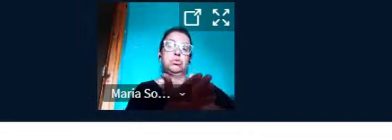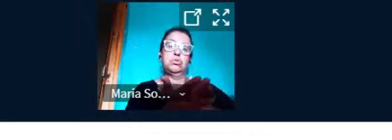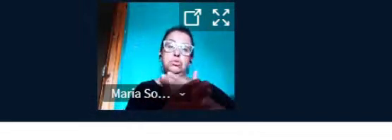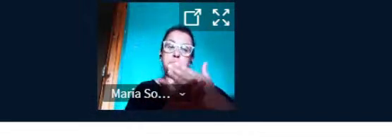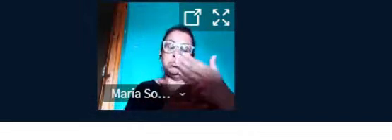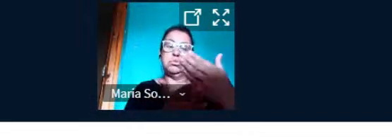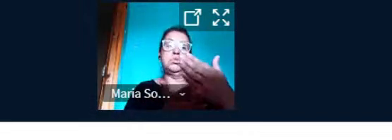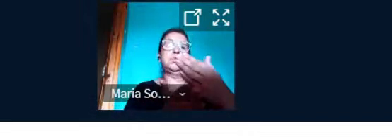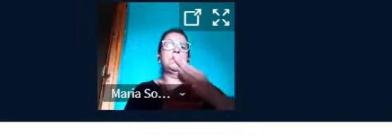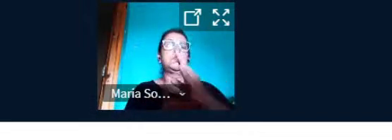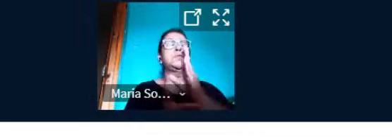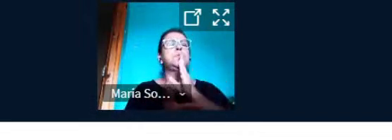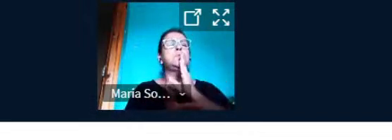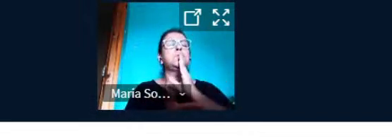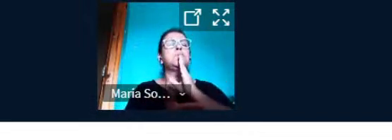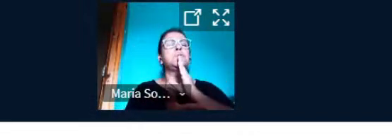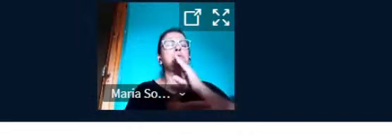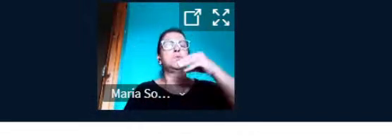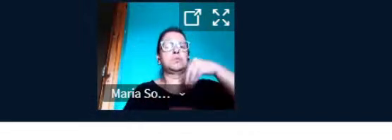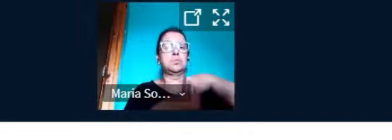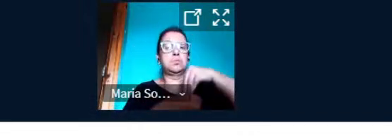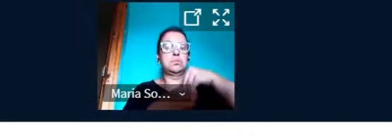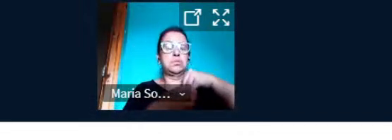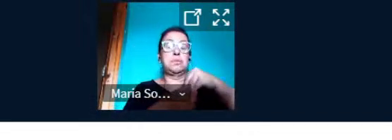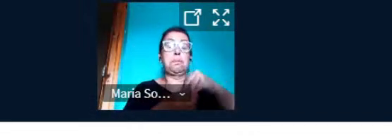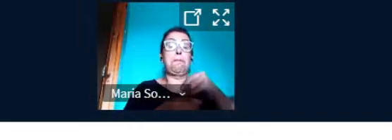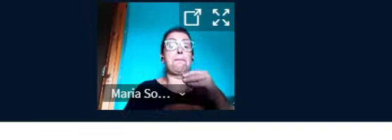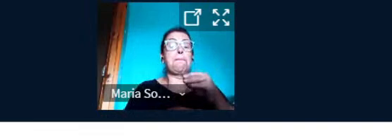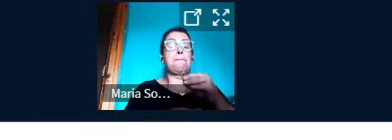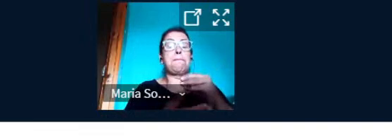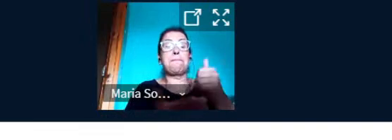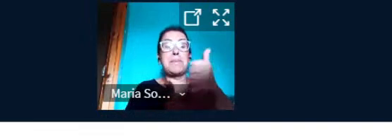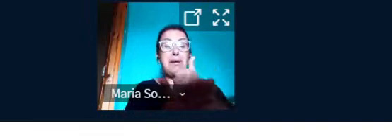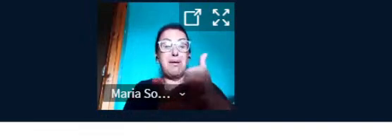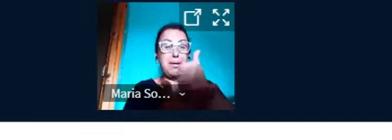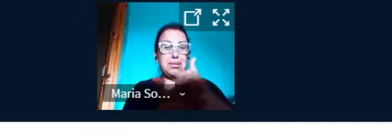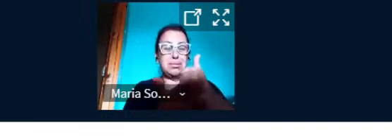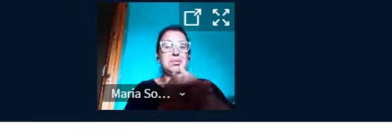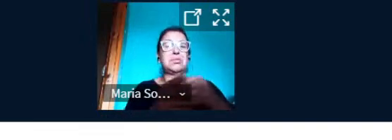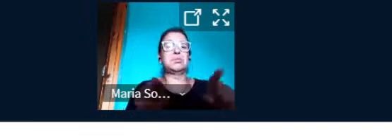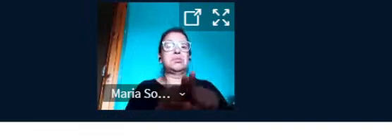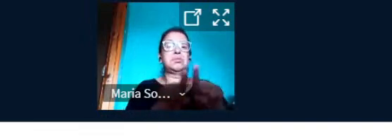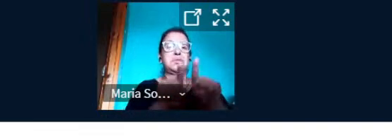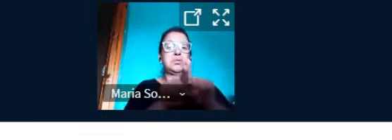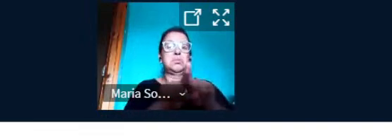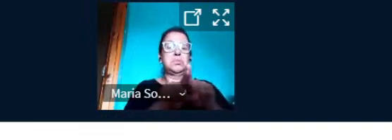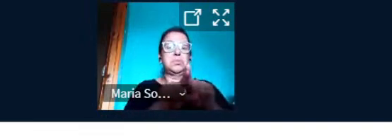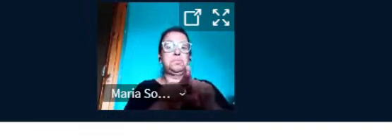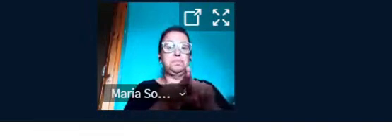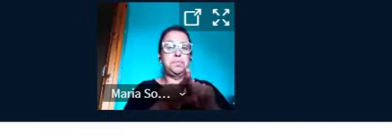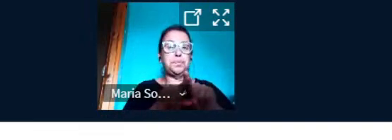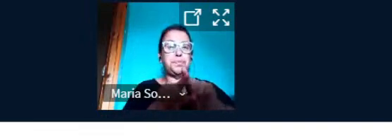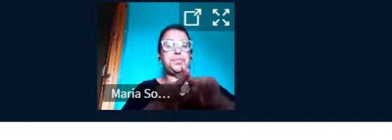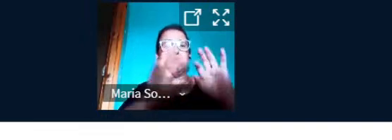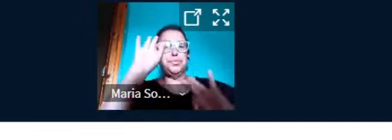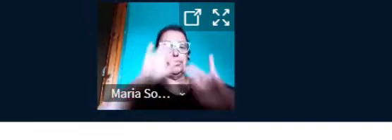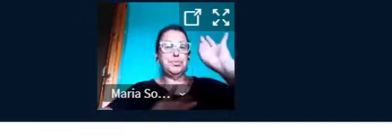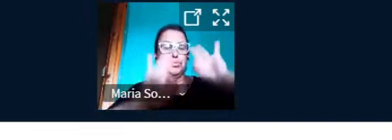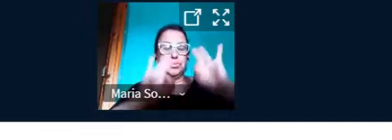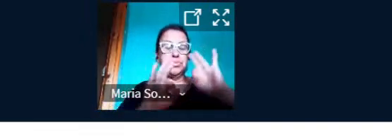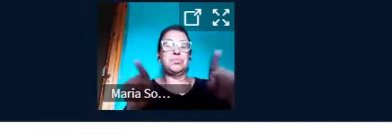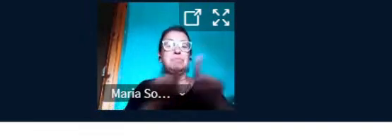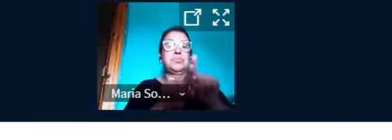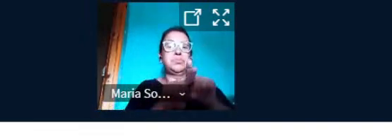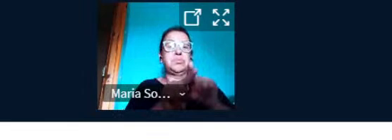dois programas de acessibilidade. Monet, que permite a formação de figuras em braile, e o braile fácil, que proporciona a